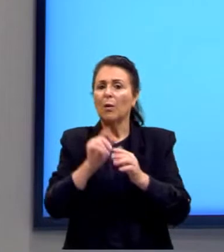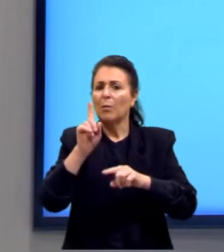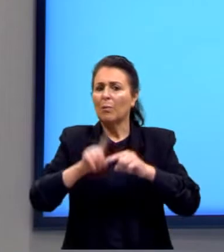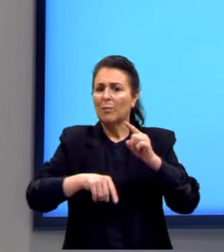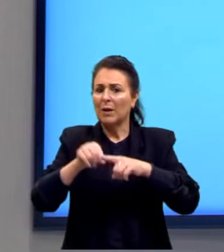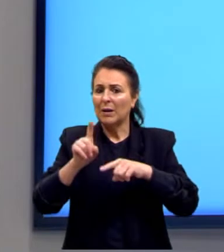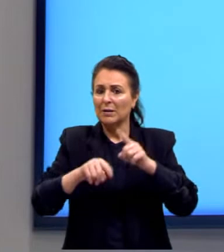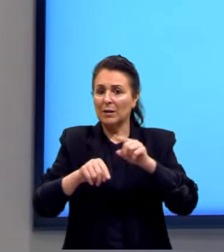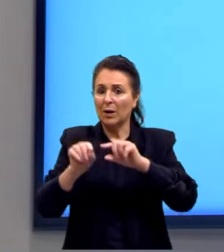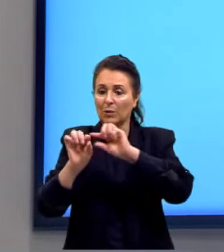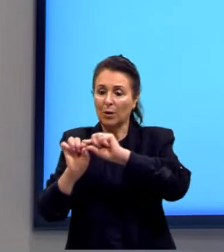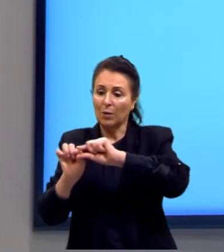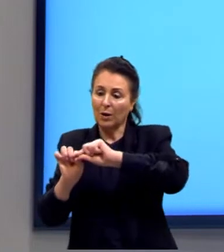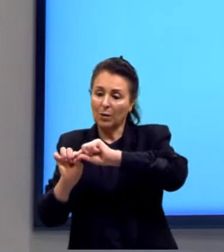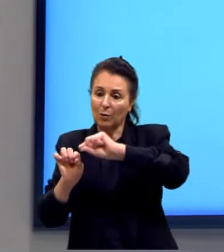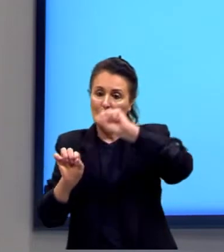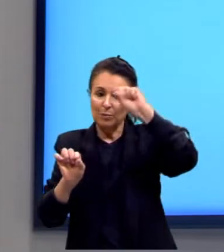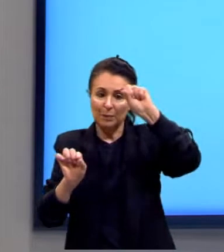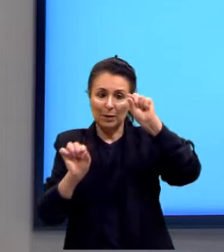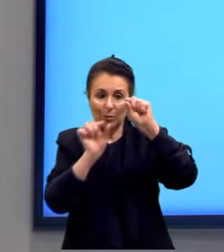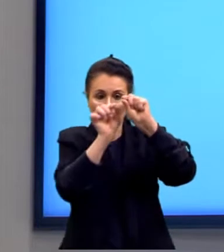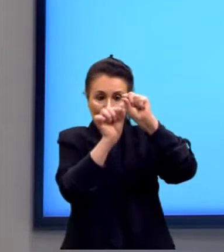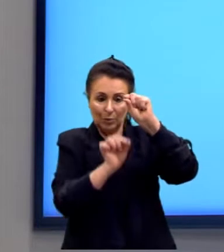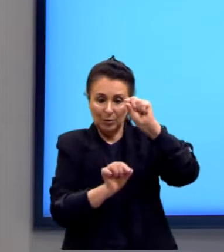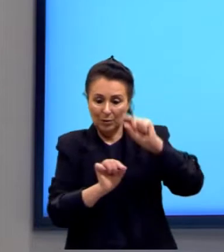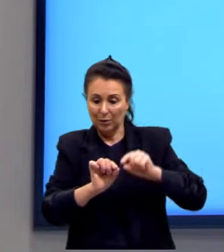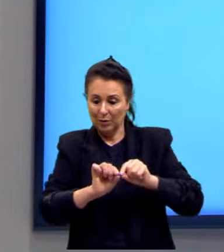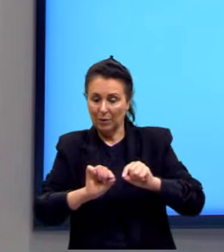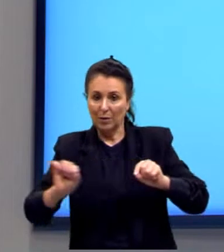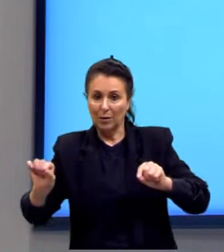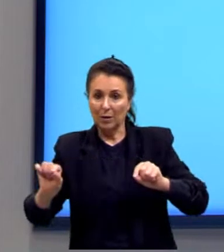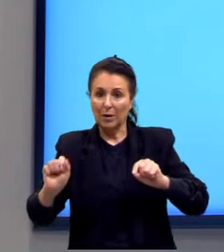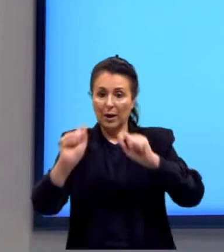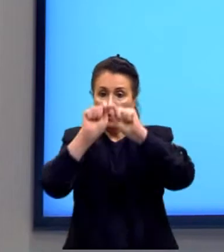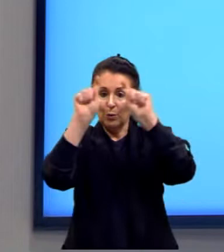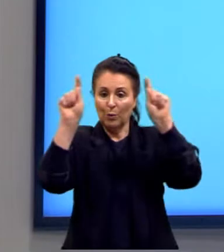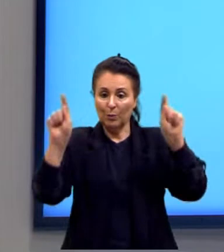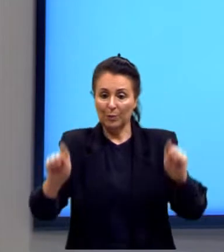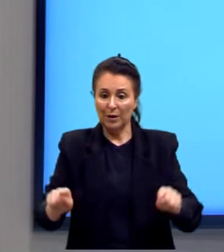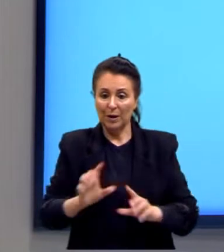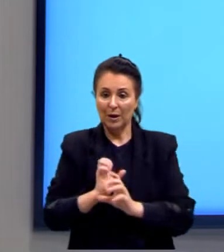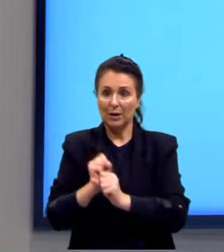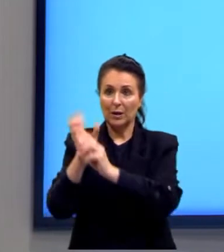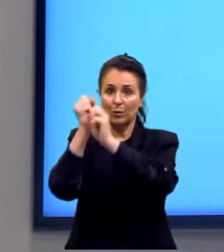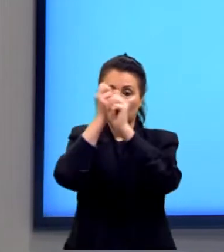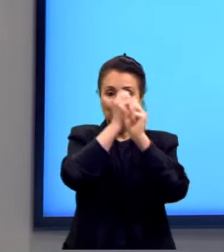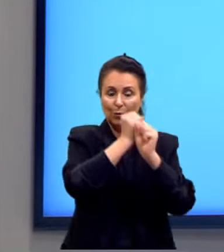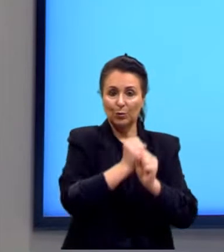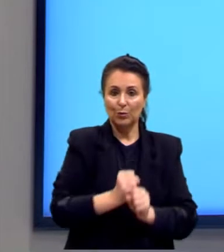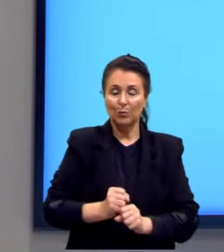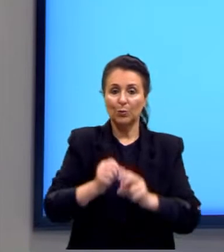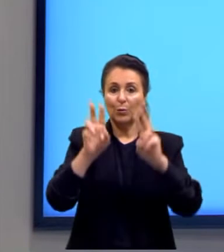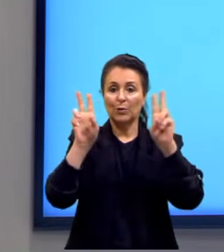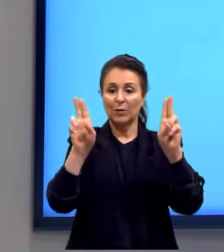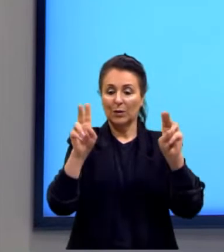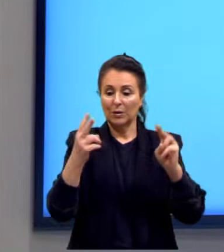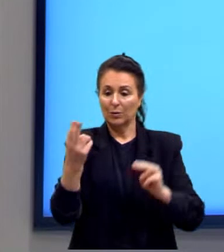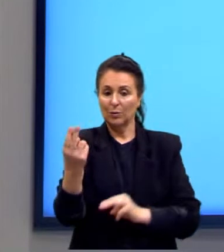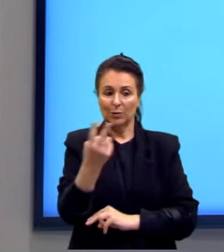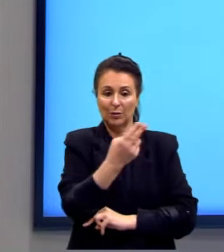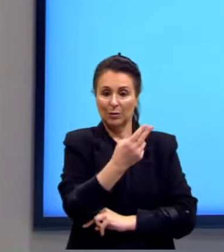comprimento da barra utilizada seja igual ao perímetro do triângulo equilátero, representado na figura 2.